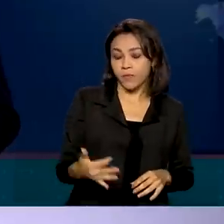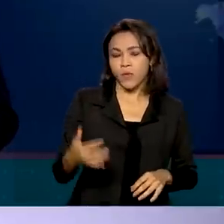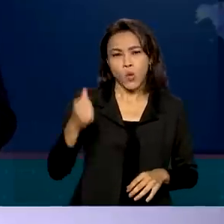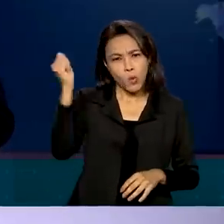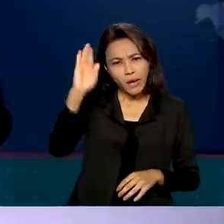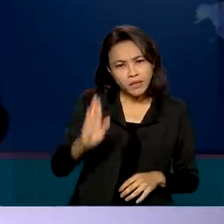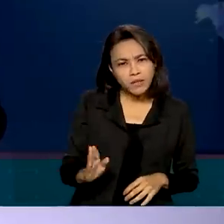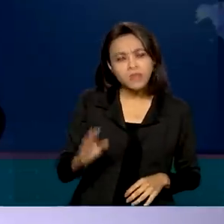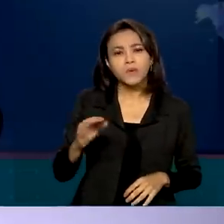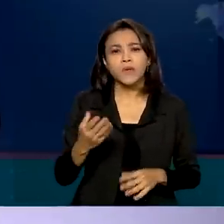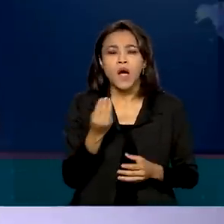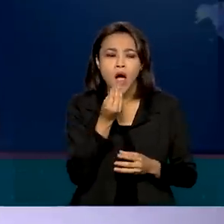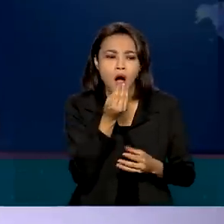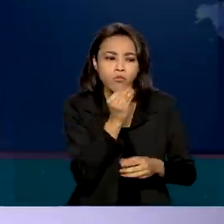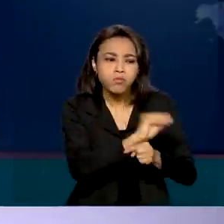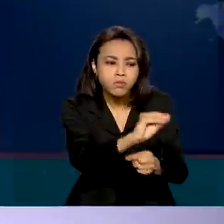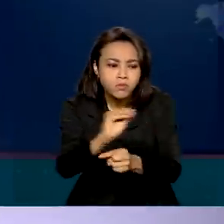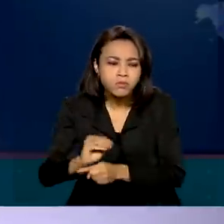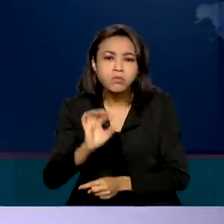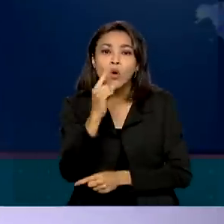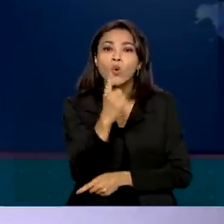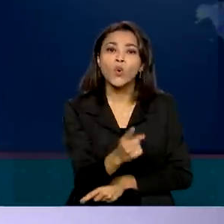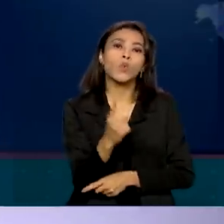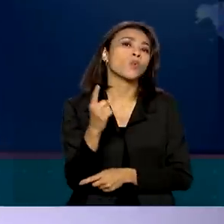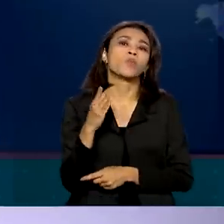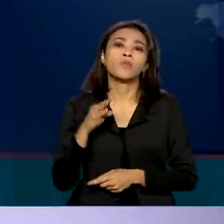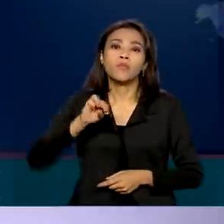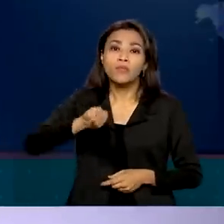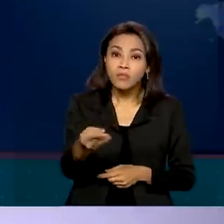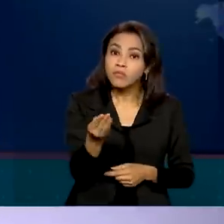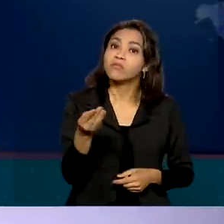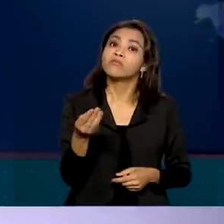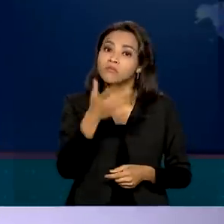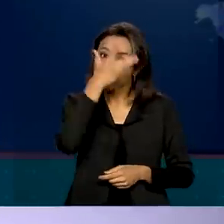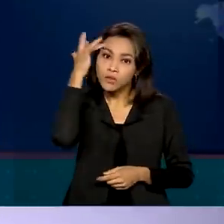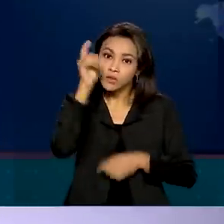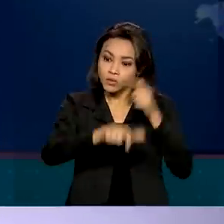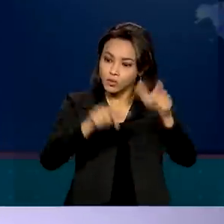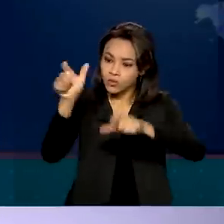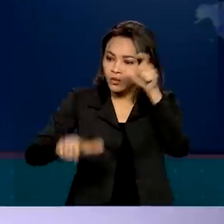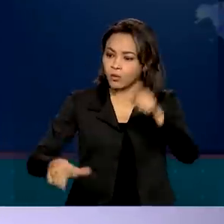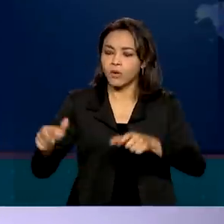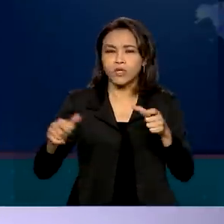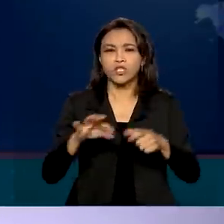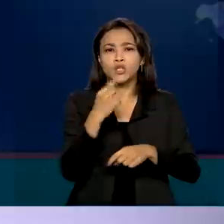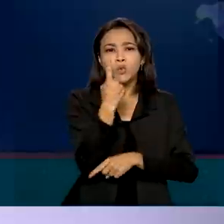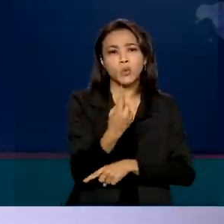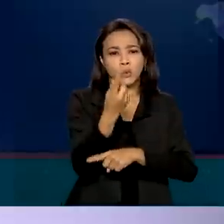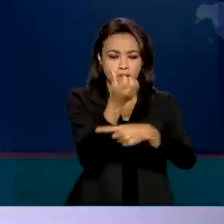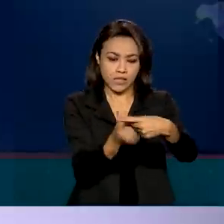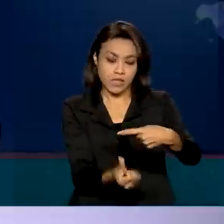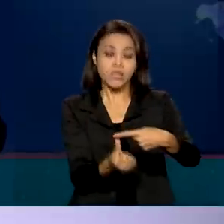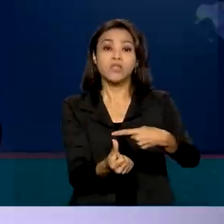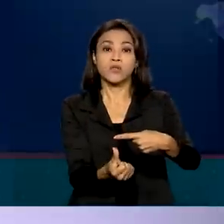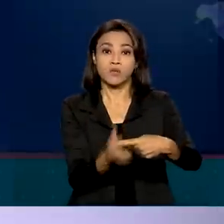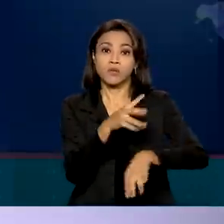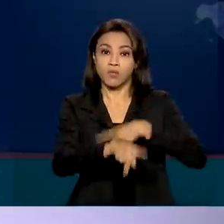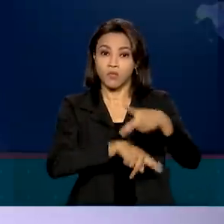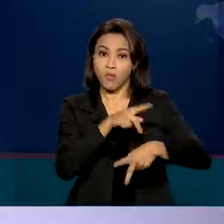alimenta um bilhão de pessoas. Garantimos a segurança alimentar de um sexto da população mundial.